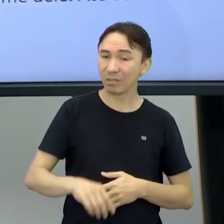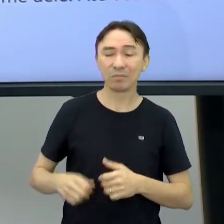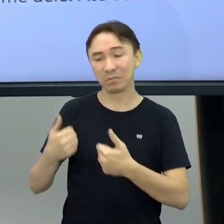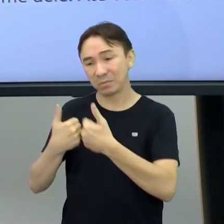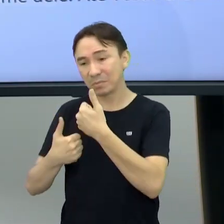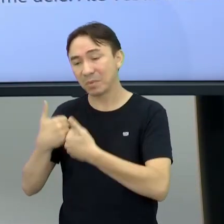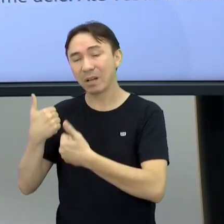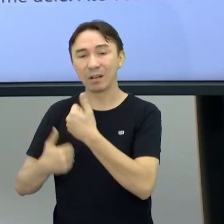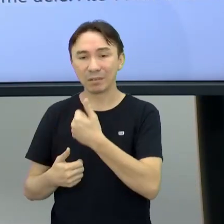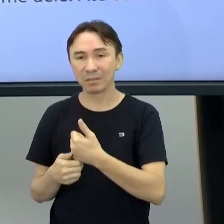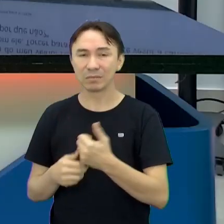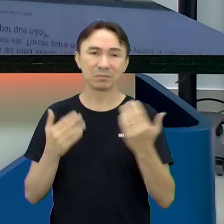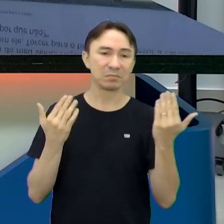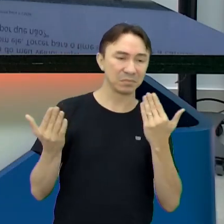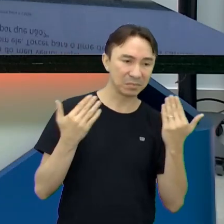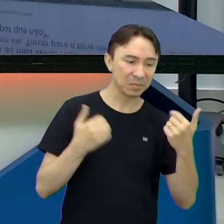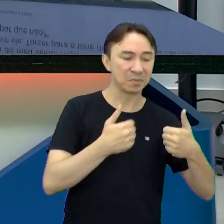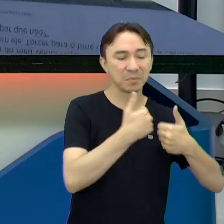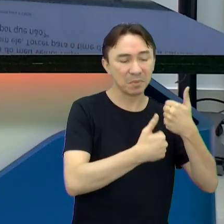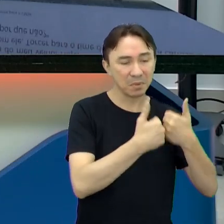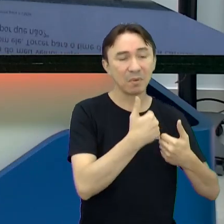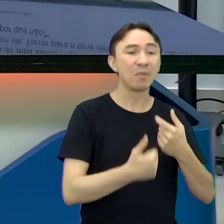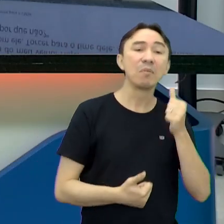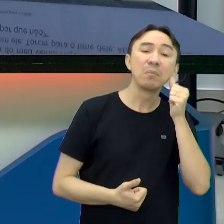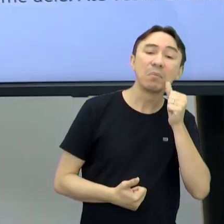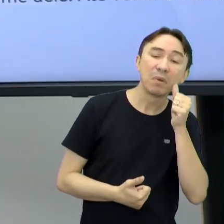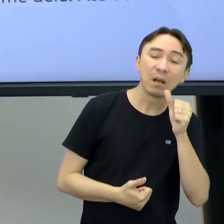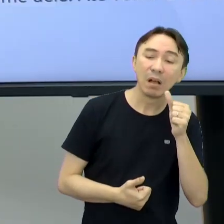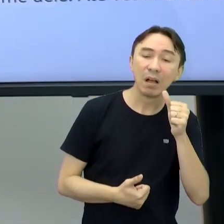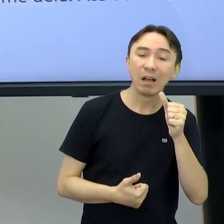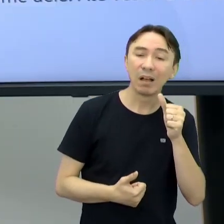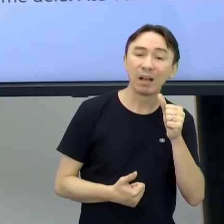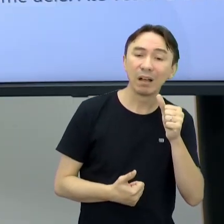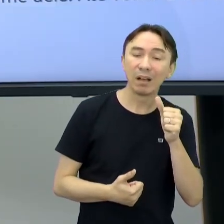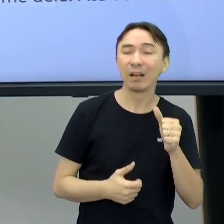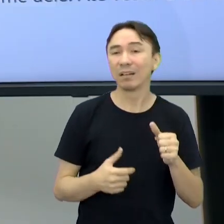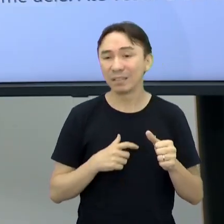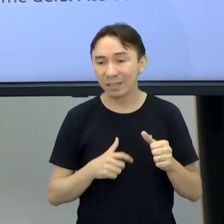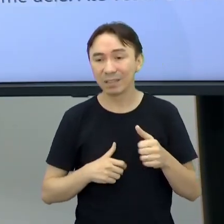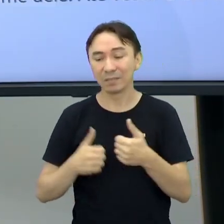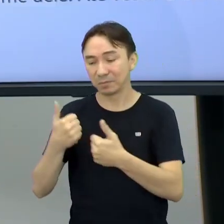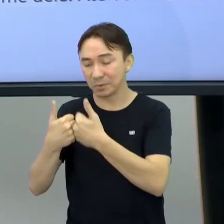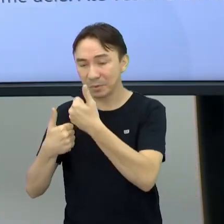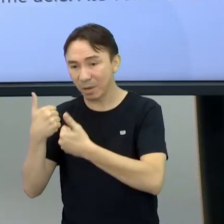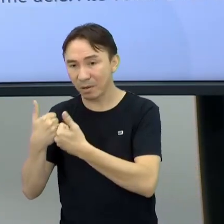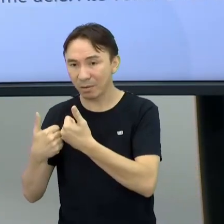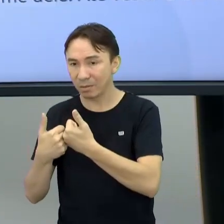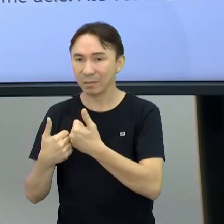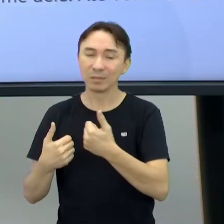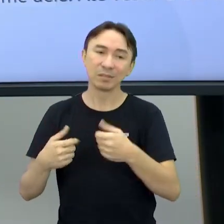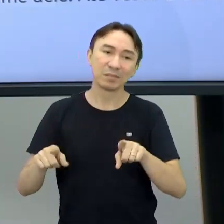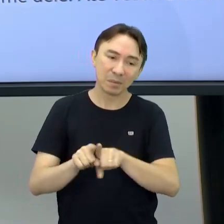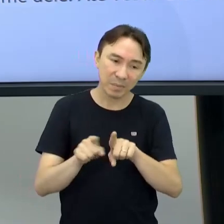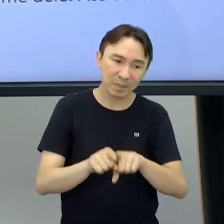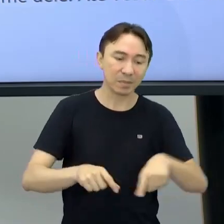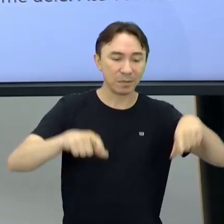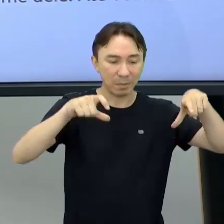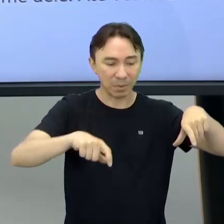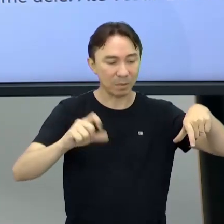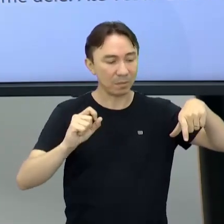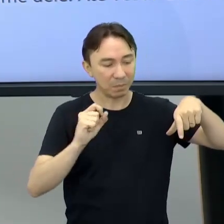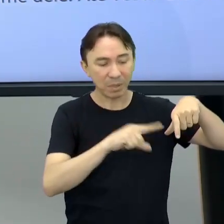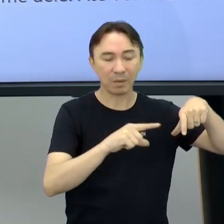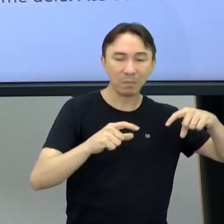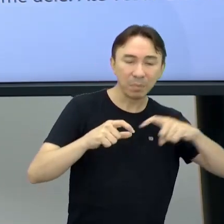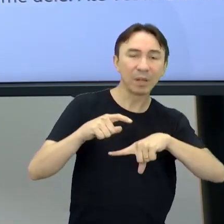masculino Com o futebol feminino E aí o futebol Em relação ao futsal A proposta do material Era o futsal Você